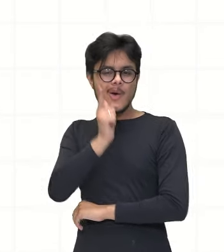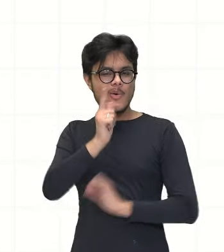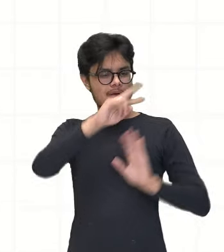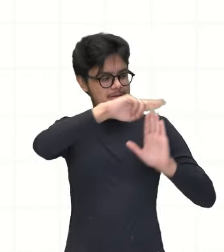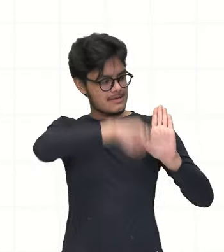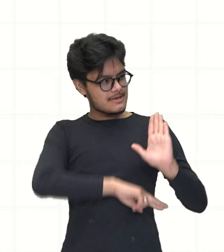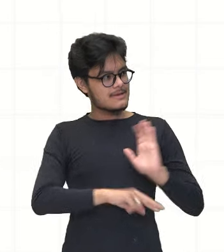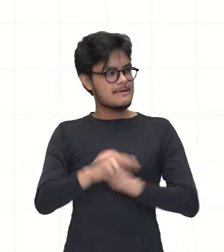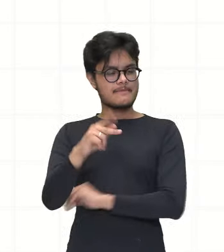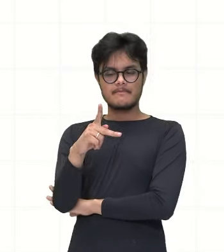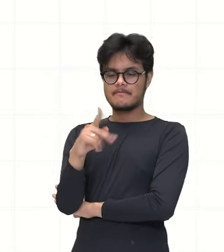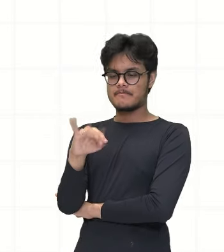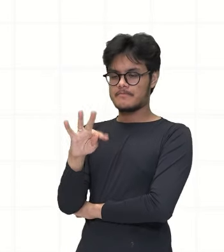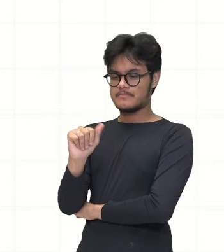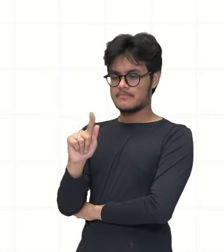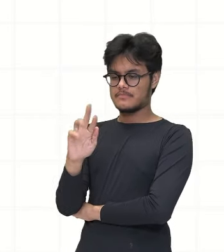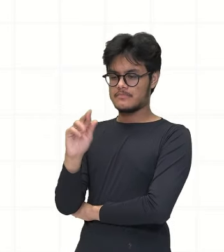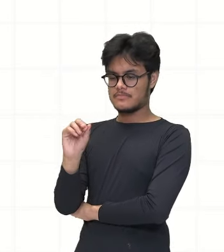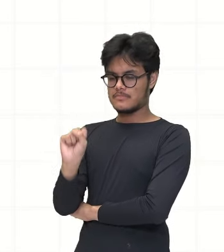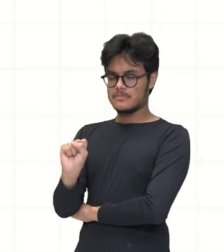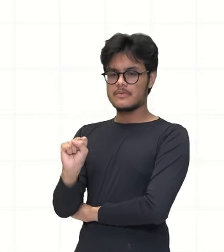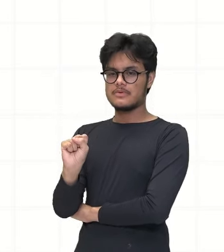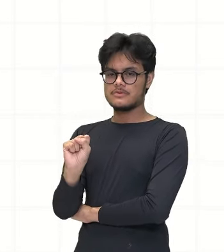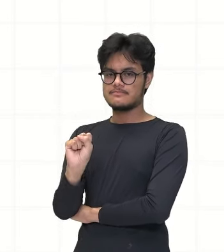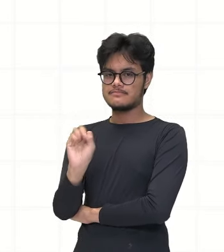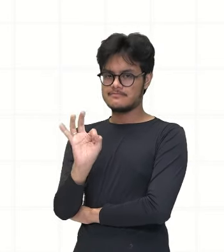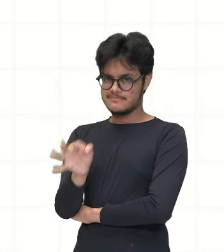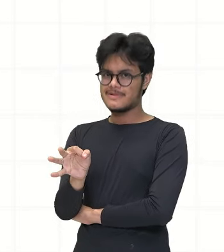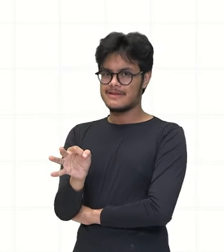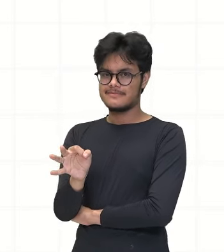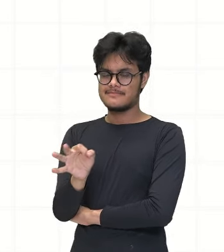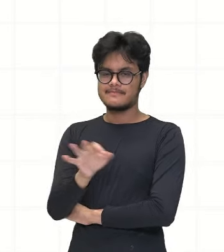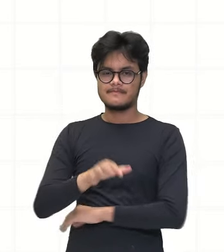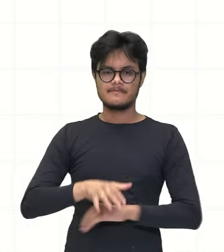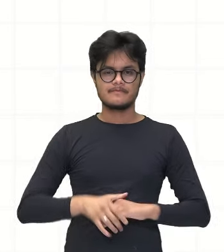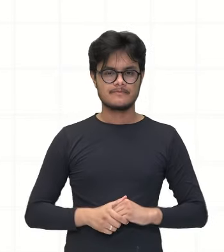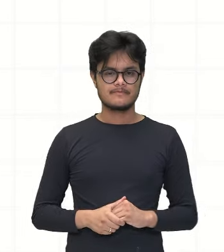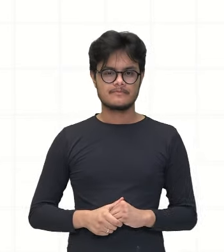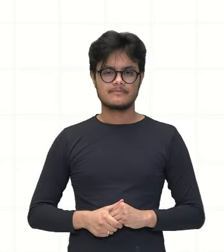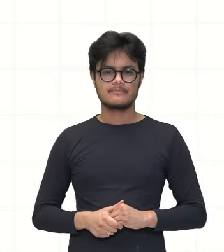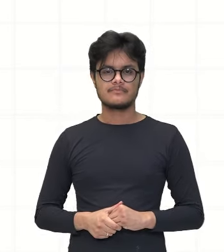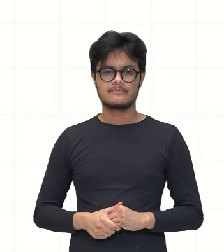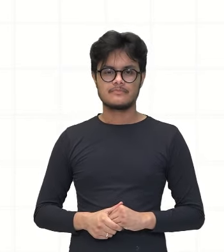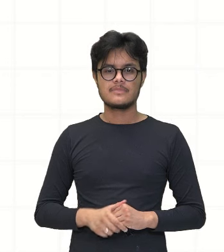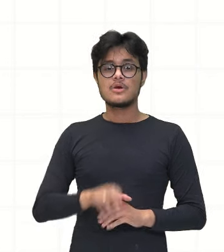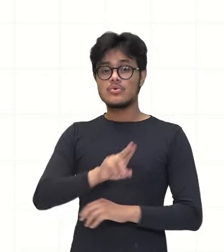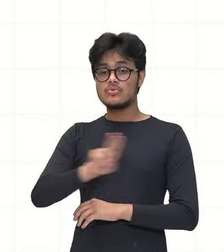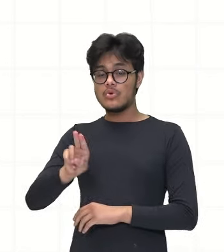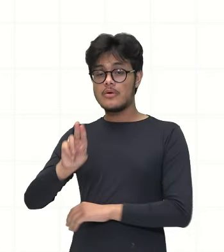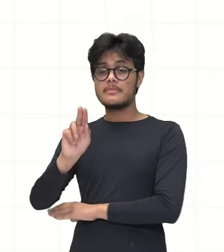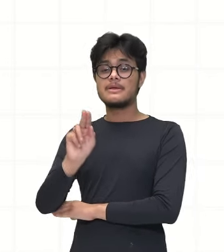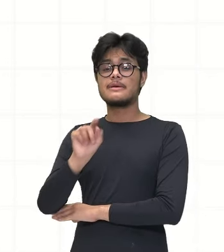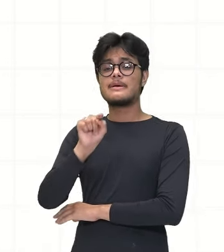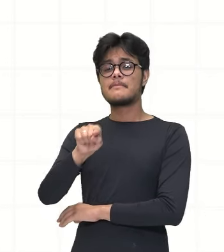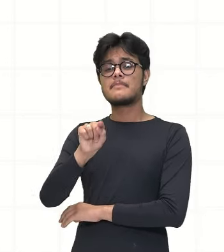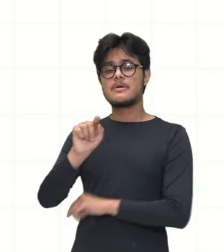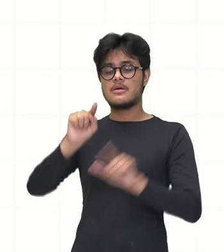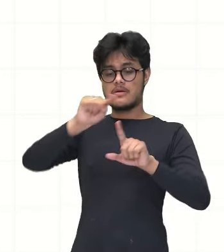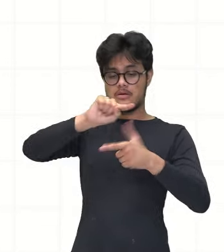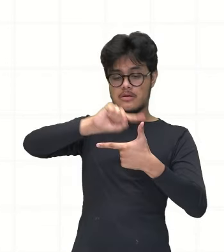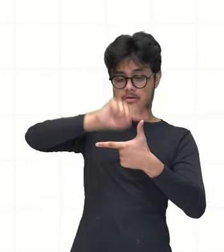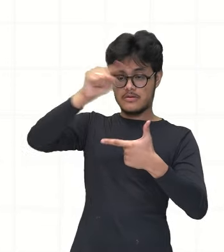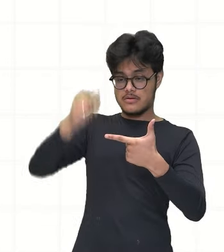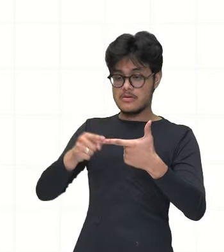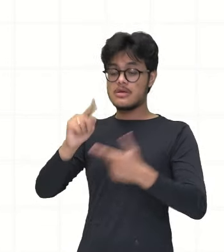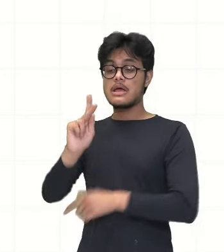aqui que é a distância desses dois pontos, ela é justamente a hipotenusa, né? Vou colocar aqui, de